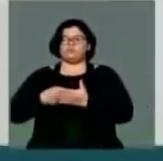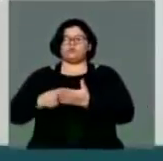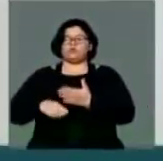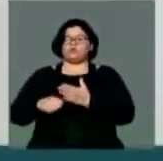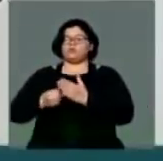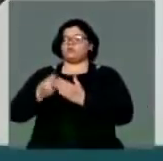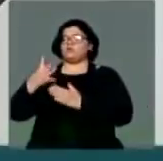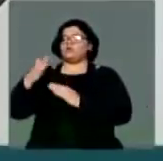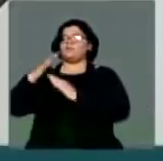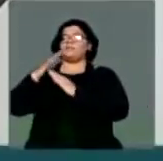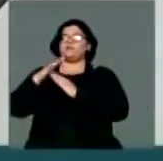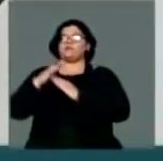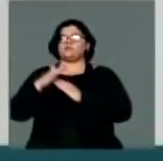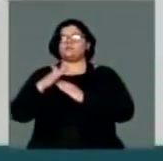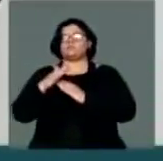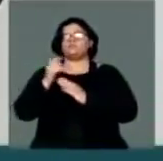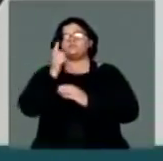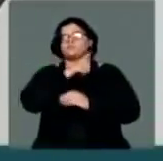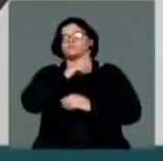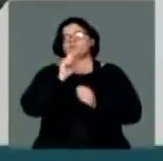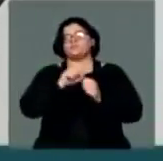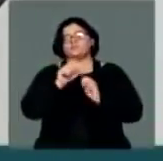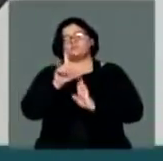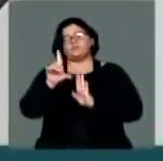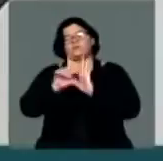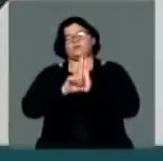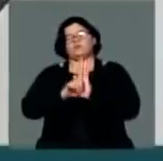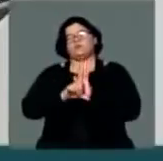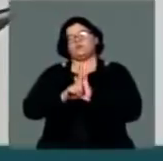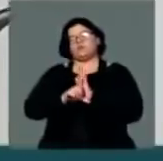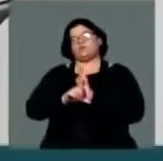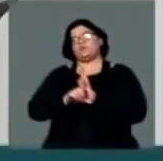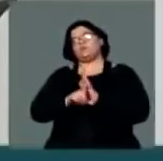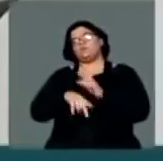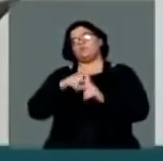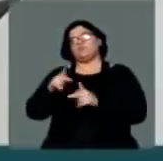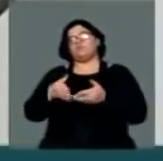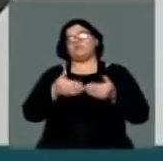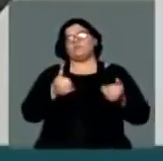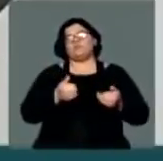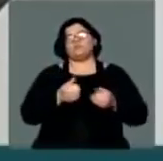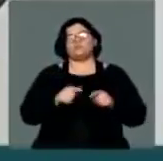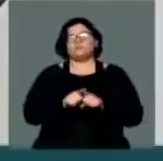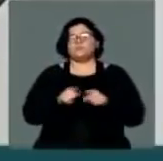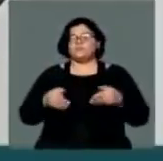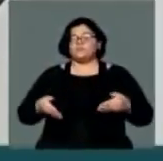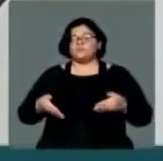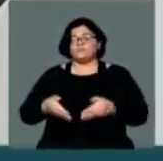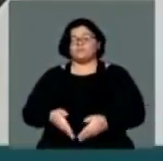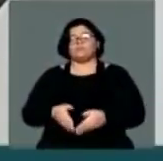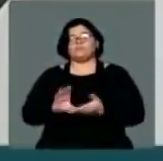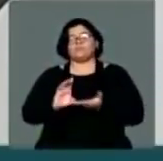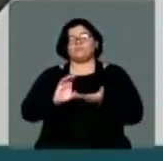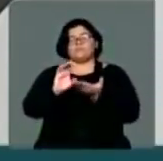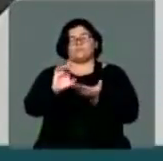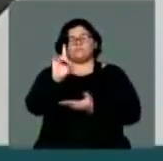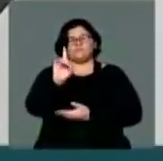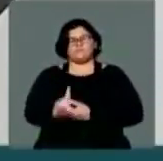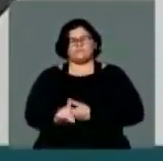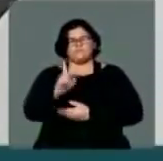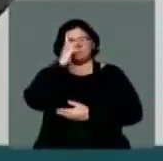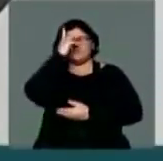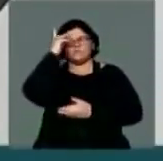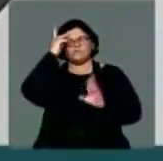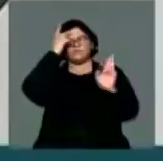de iniciativa popular. Vamos aperfeiçoar os mecanismos da democracia participativa, com conselhos de direitos com representantes da